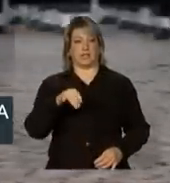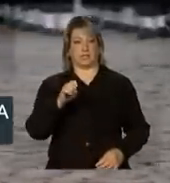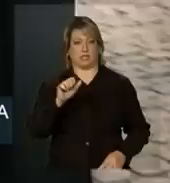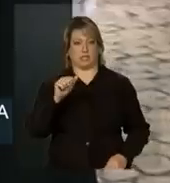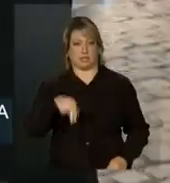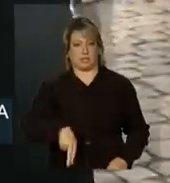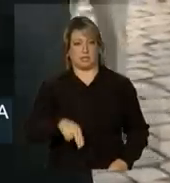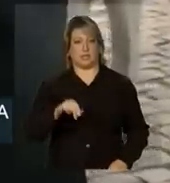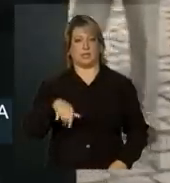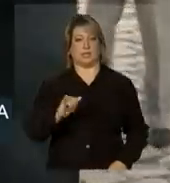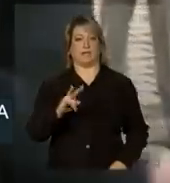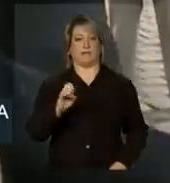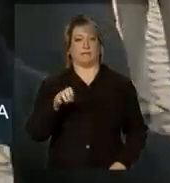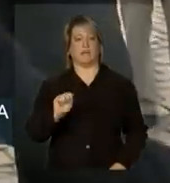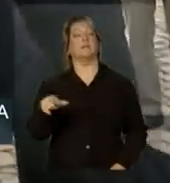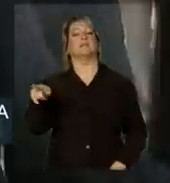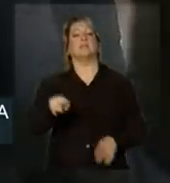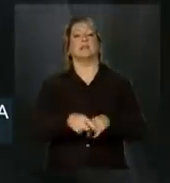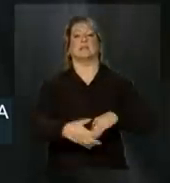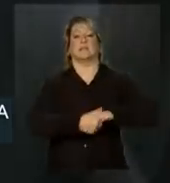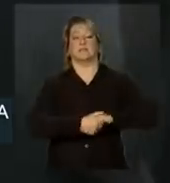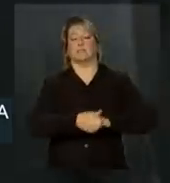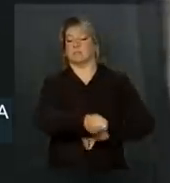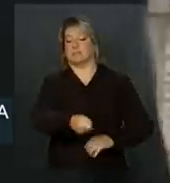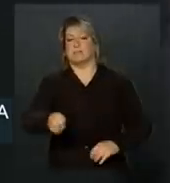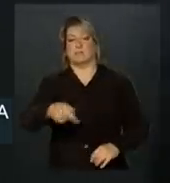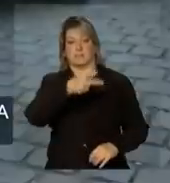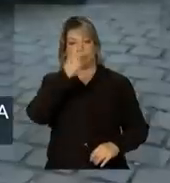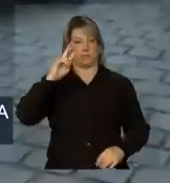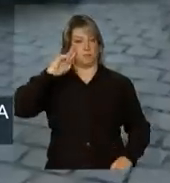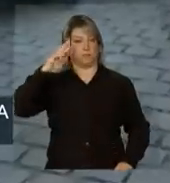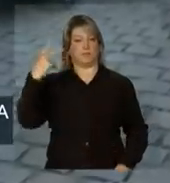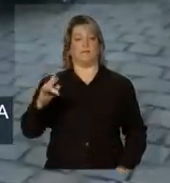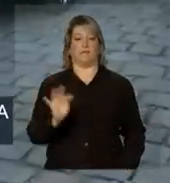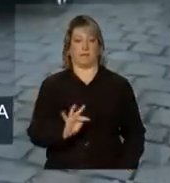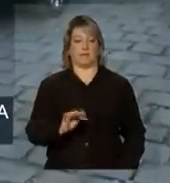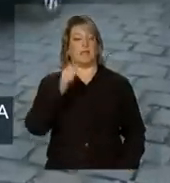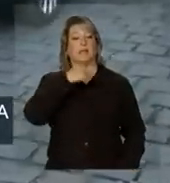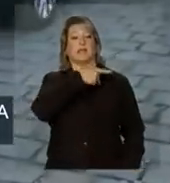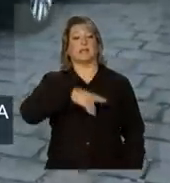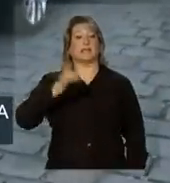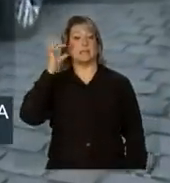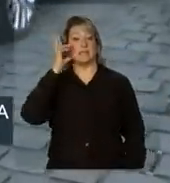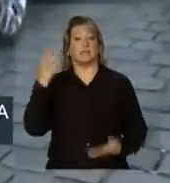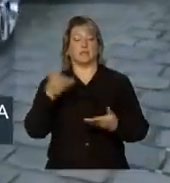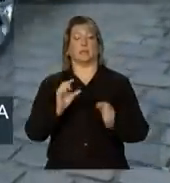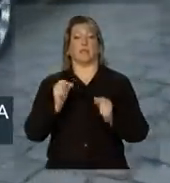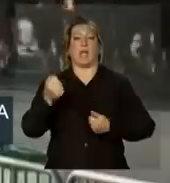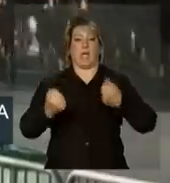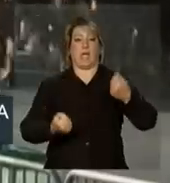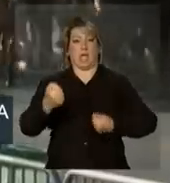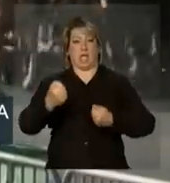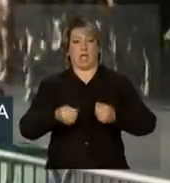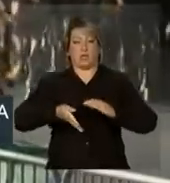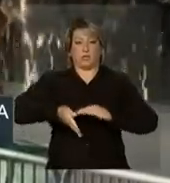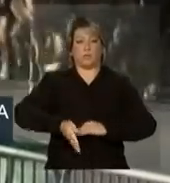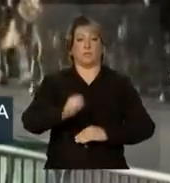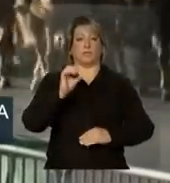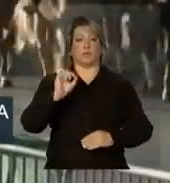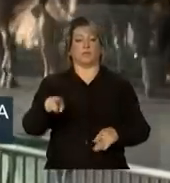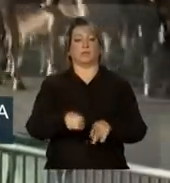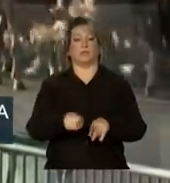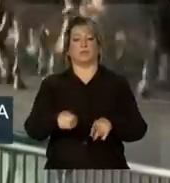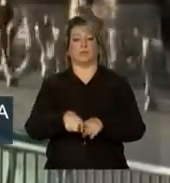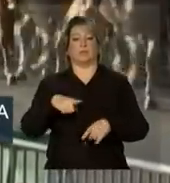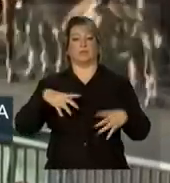Drian, e foi cumprimentada por autoridades francesas. Dilma Rousseff foi conduzida em carro fechado pela cavalaria